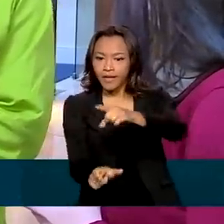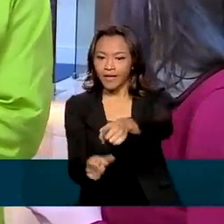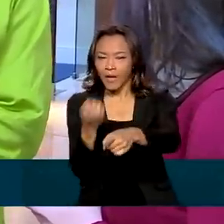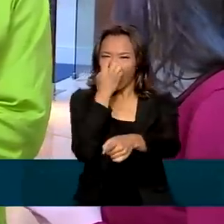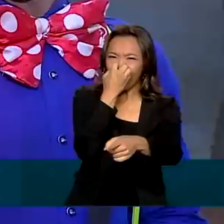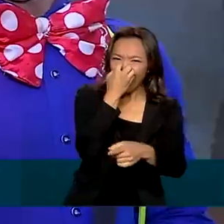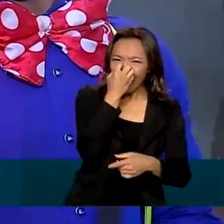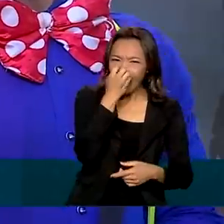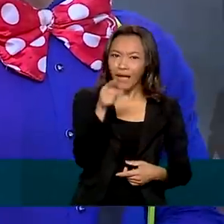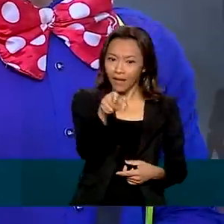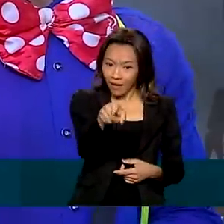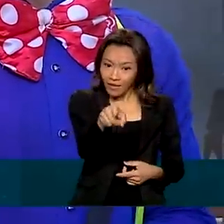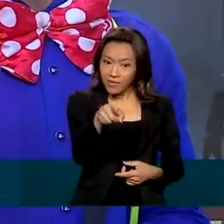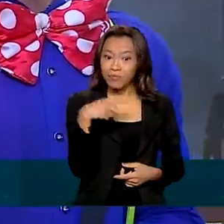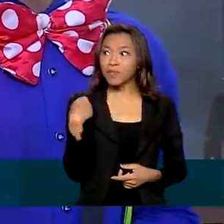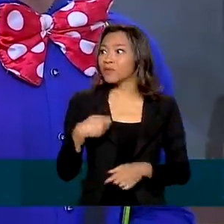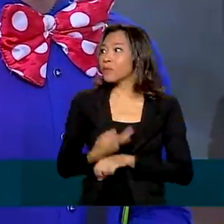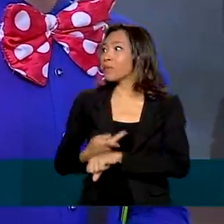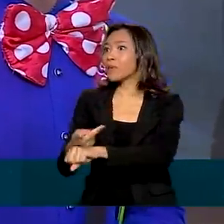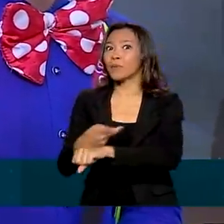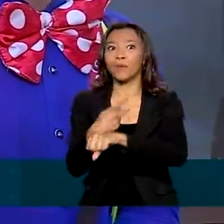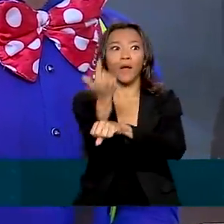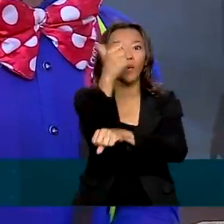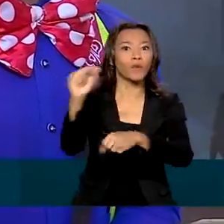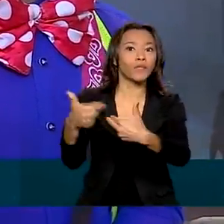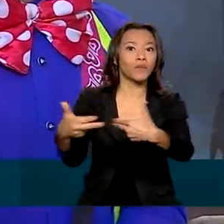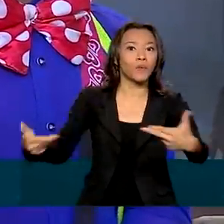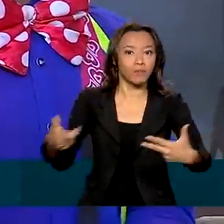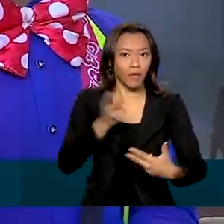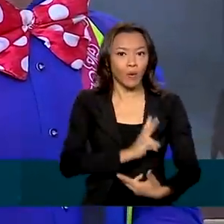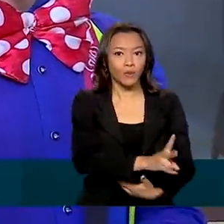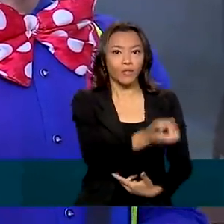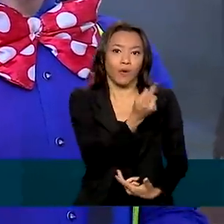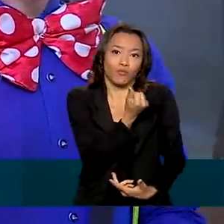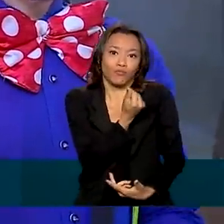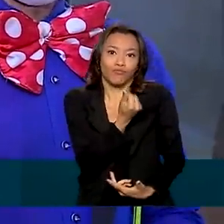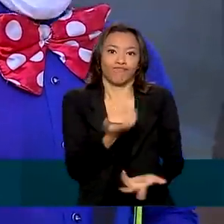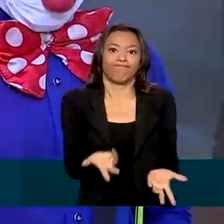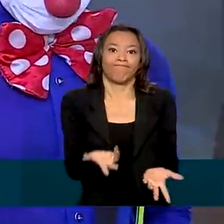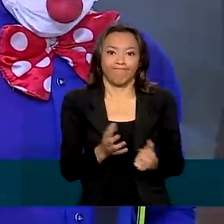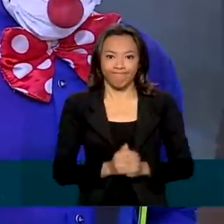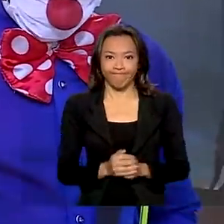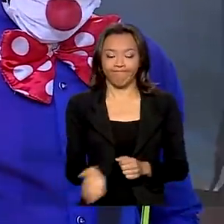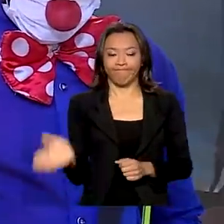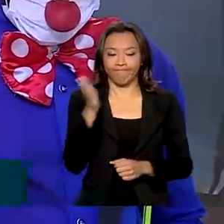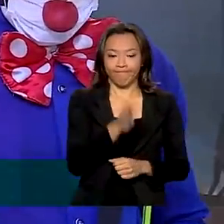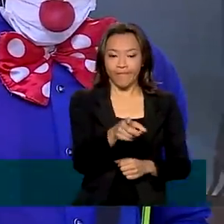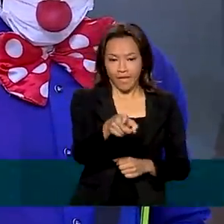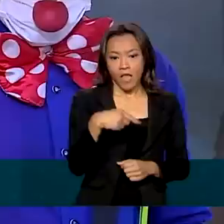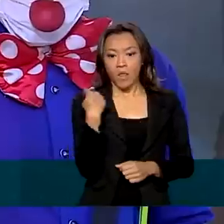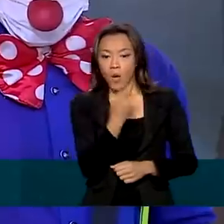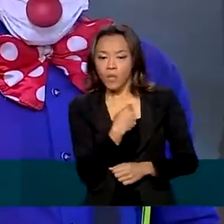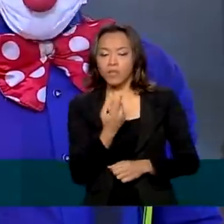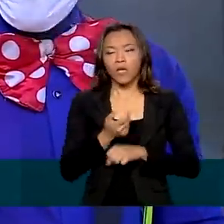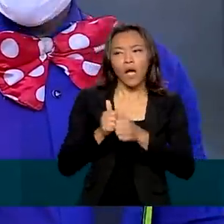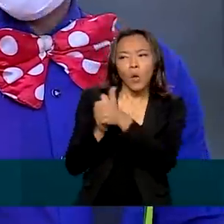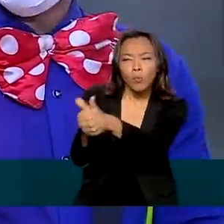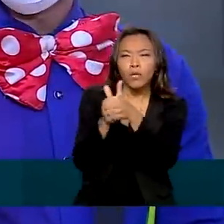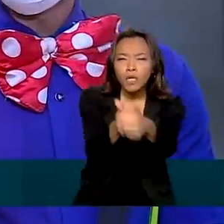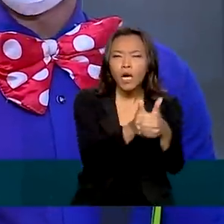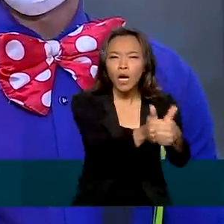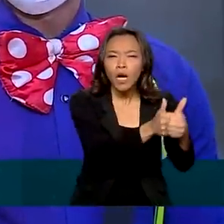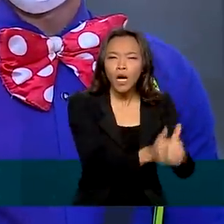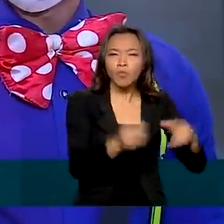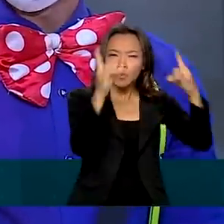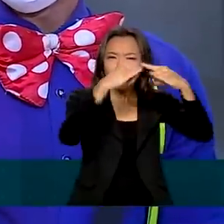palhaço Canarinho, teve que buscar outra alternativa para manter sua renda. A gente acompanhou alguns circos tradicionais, circos